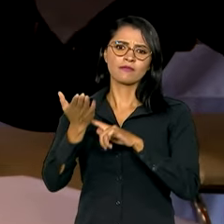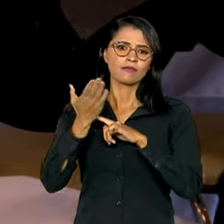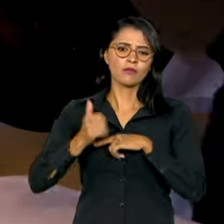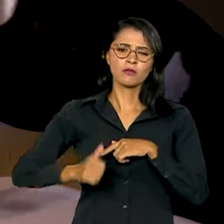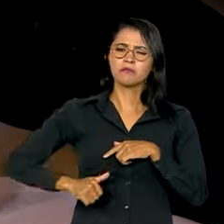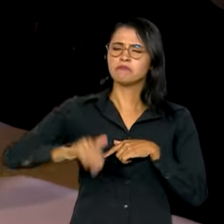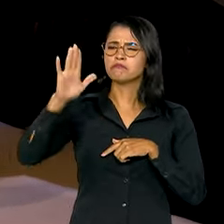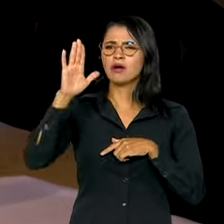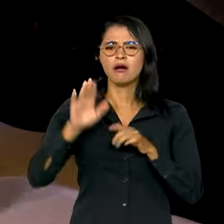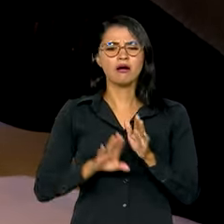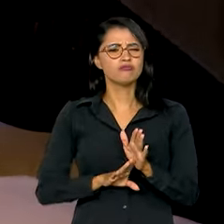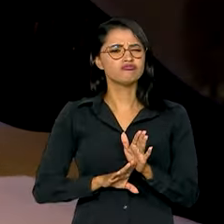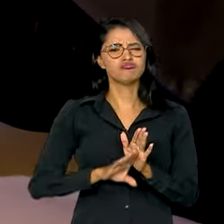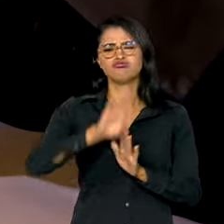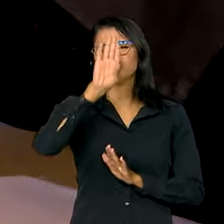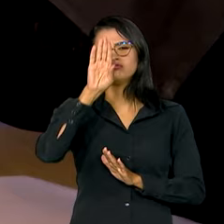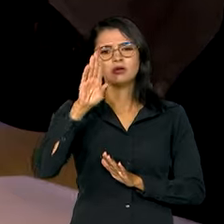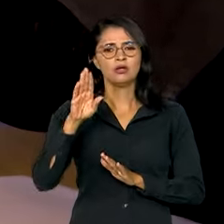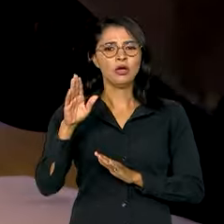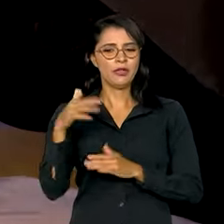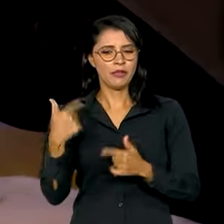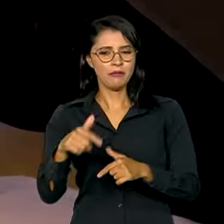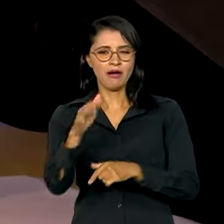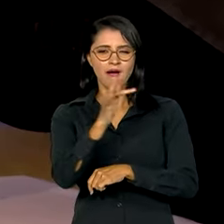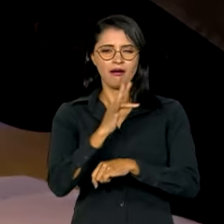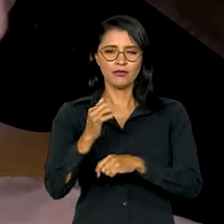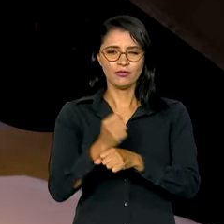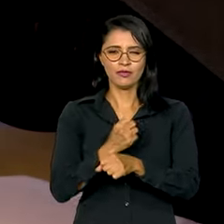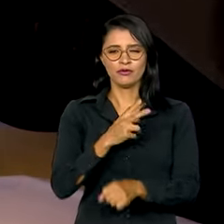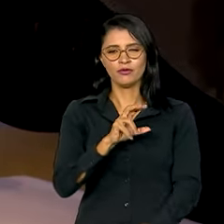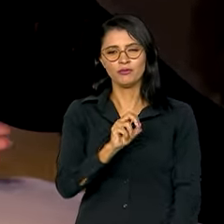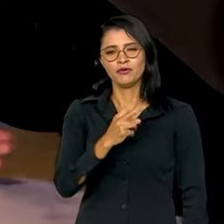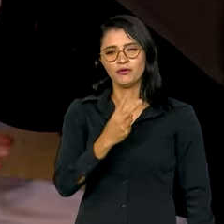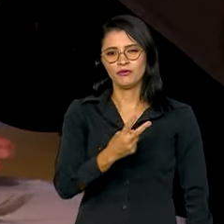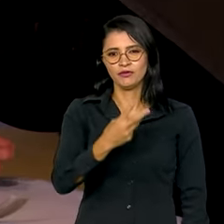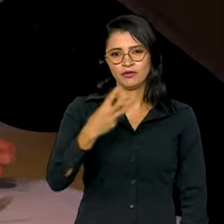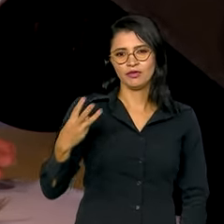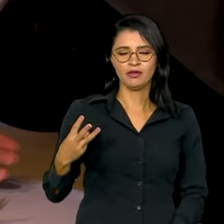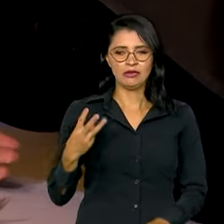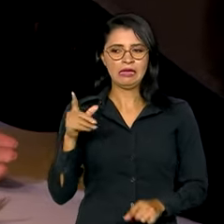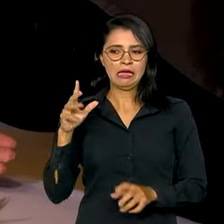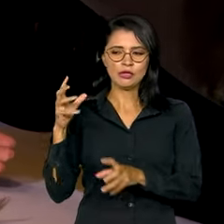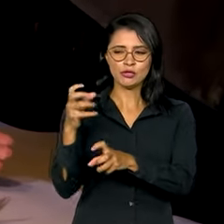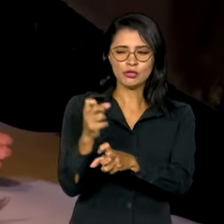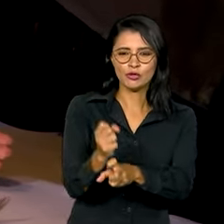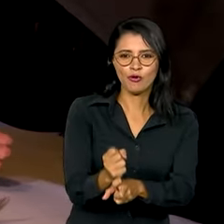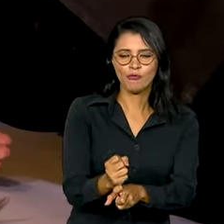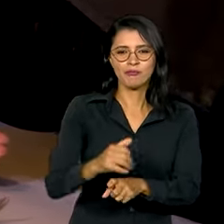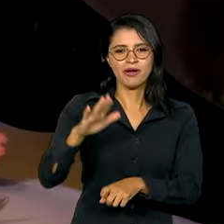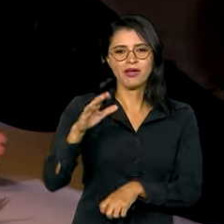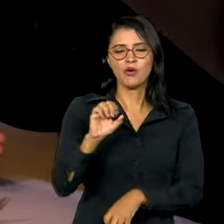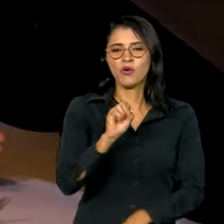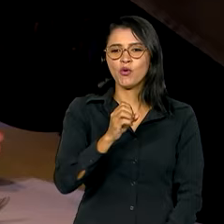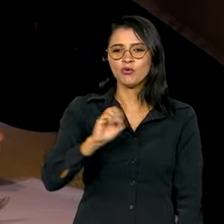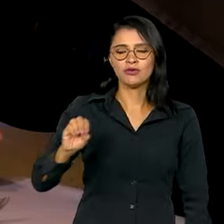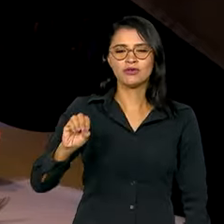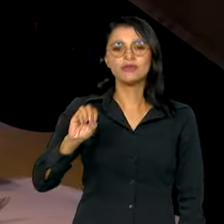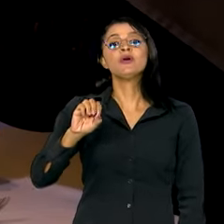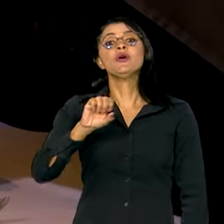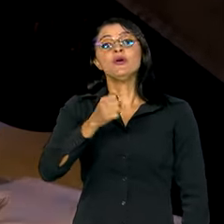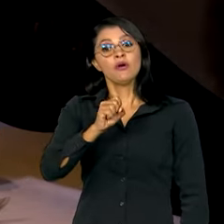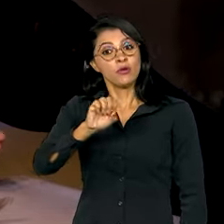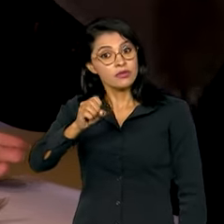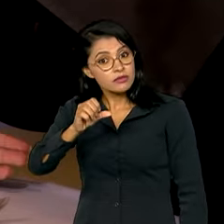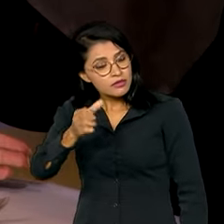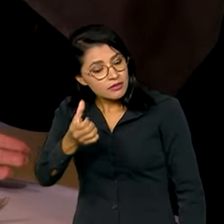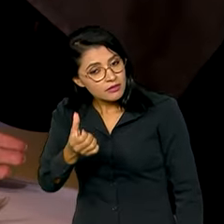maior crescimento do emprego formal em 2023. Um saldo aí de mais de 886